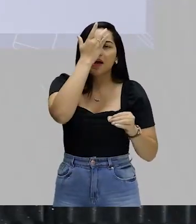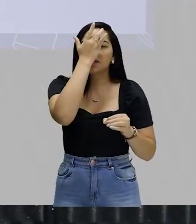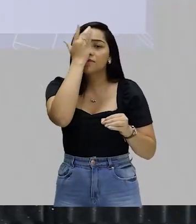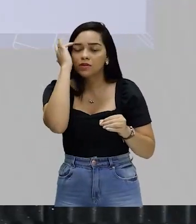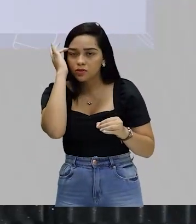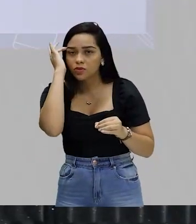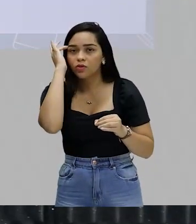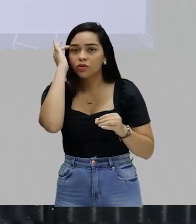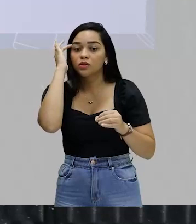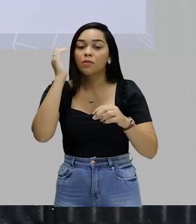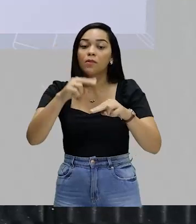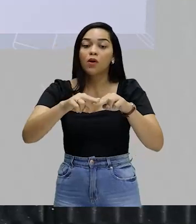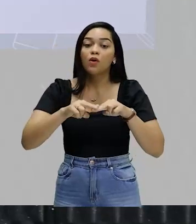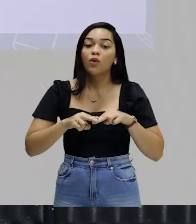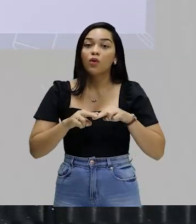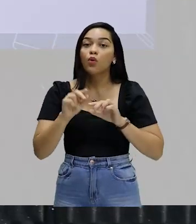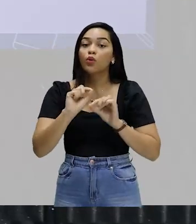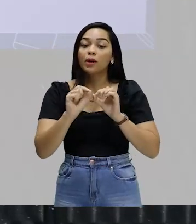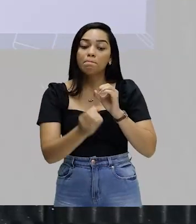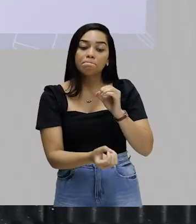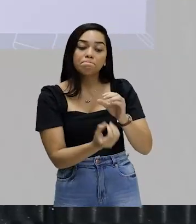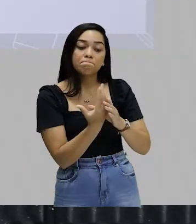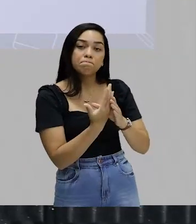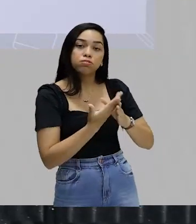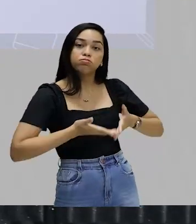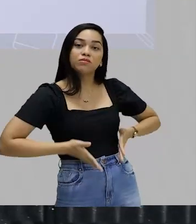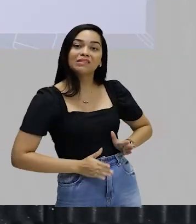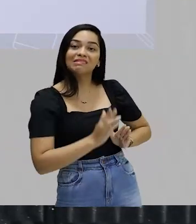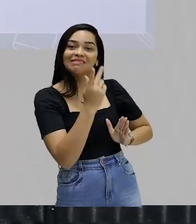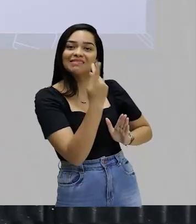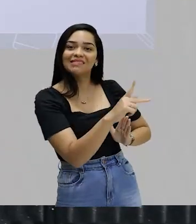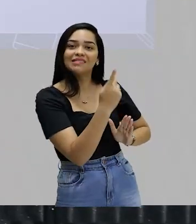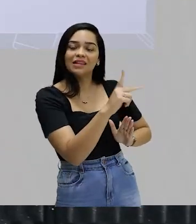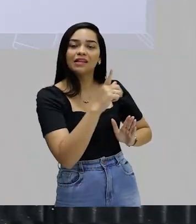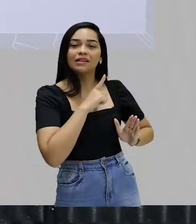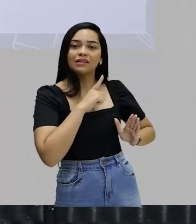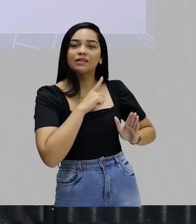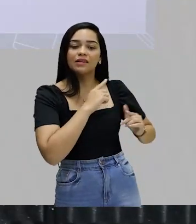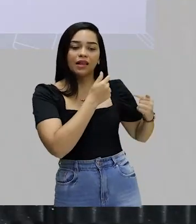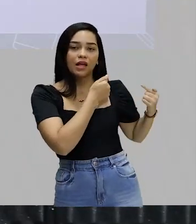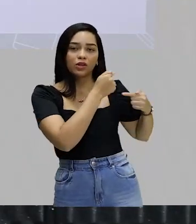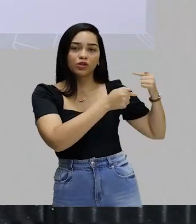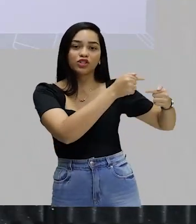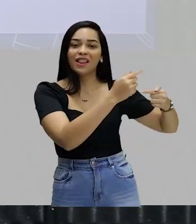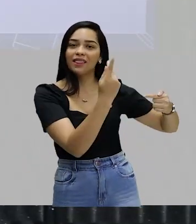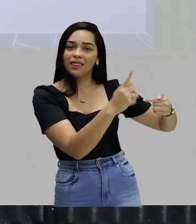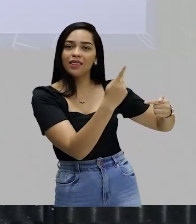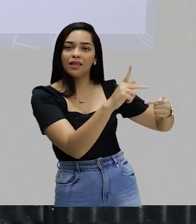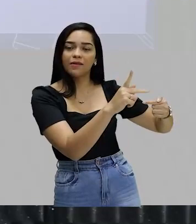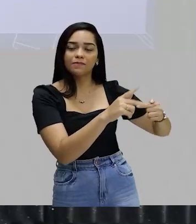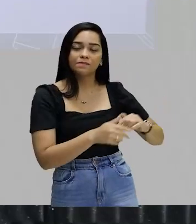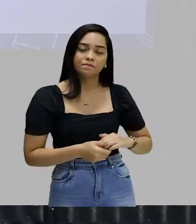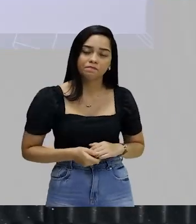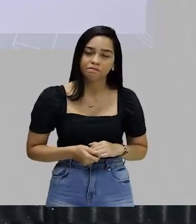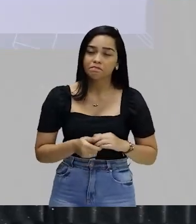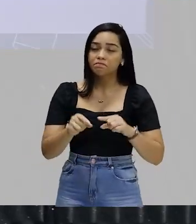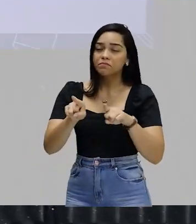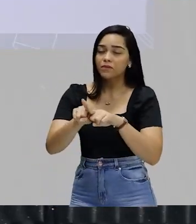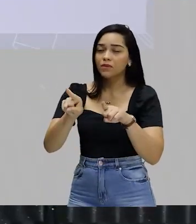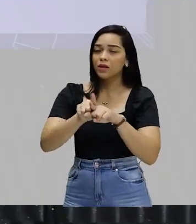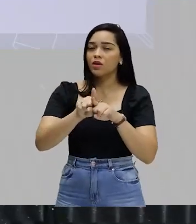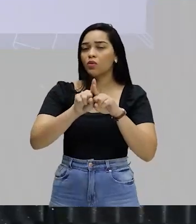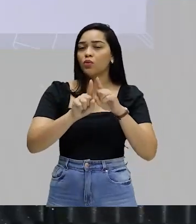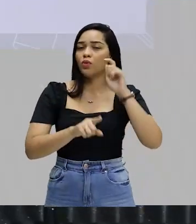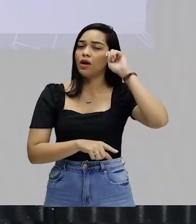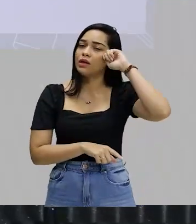por causa da sua origem, das suas raízes étnicas. E aí o racismo